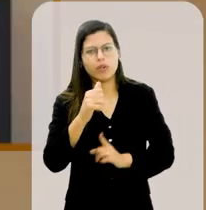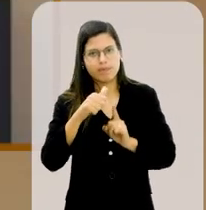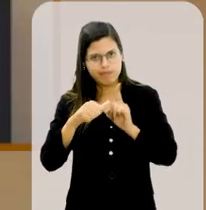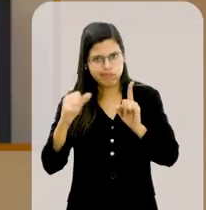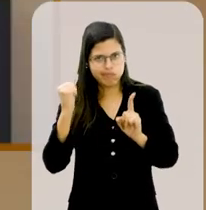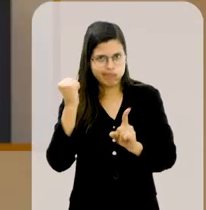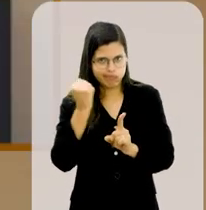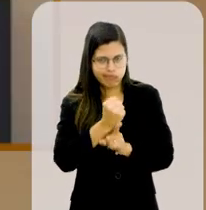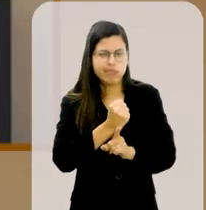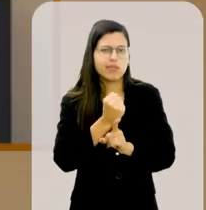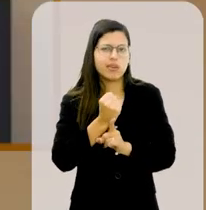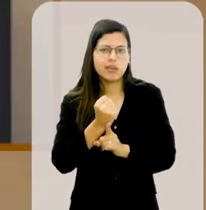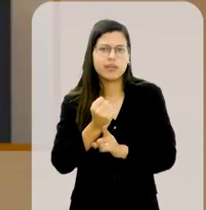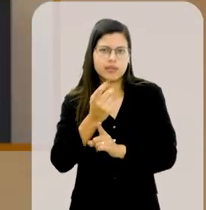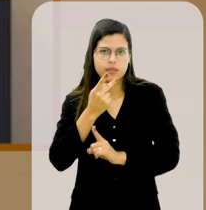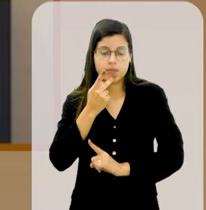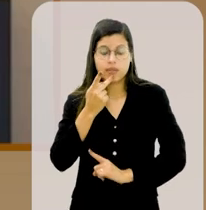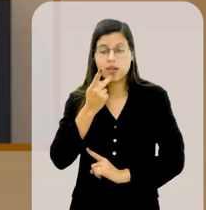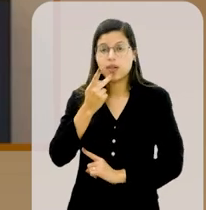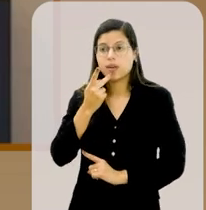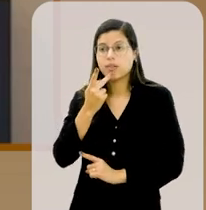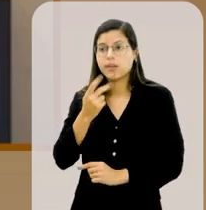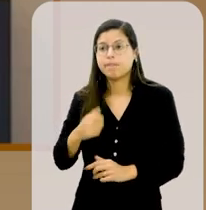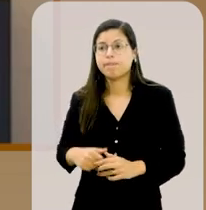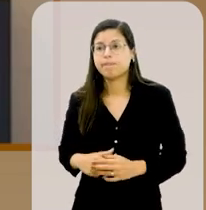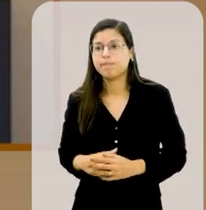feminicídio, né? Como a gente diz.